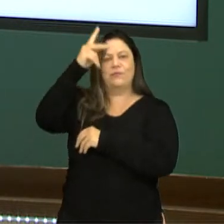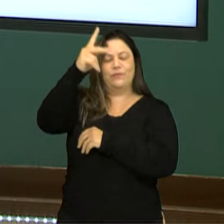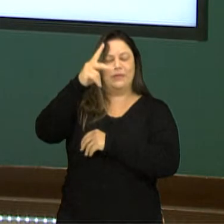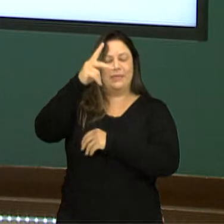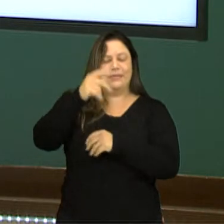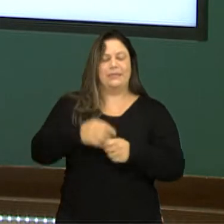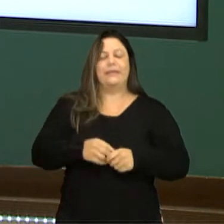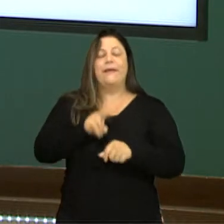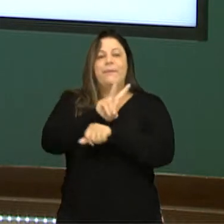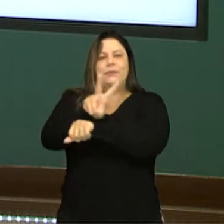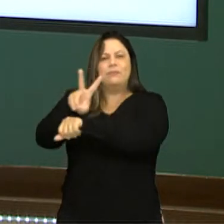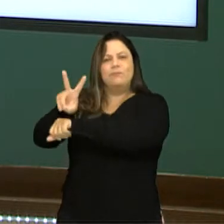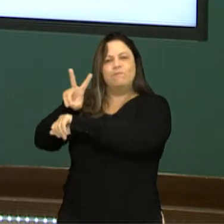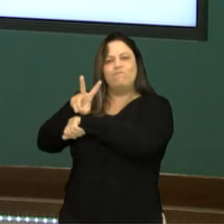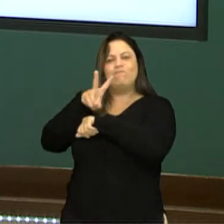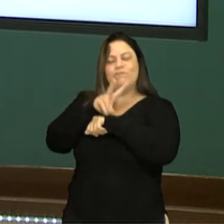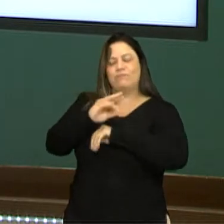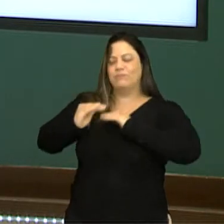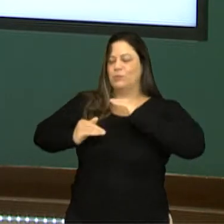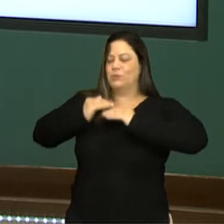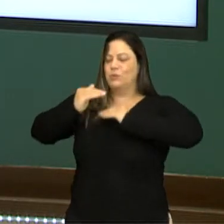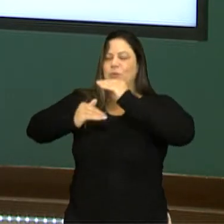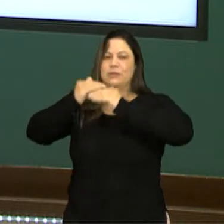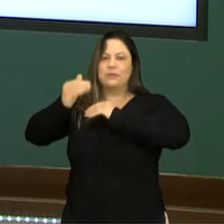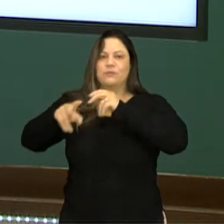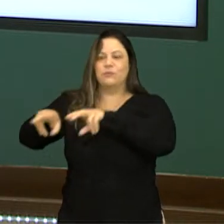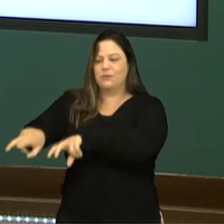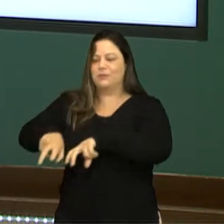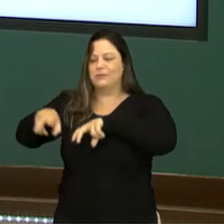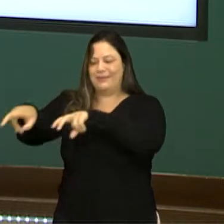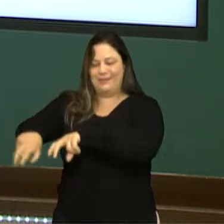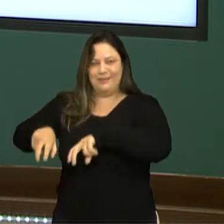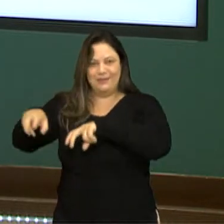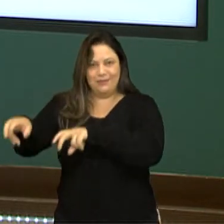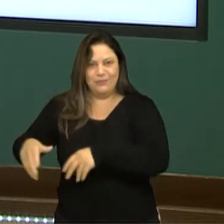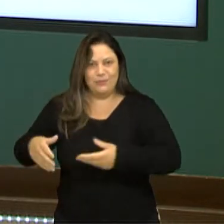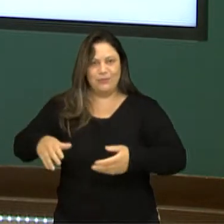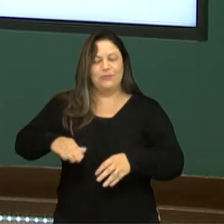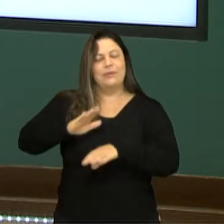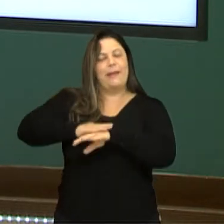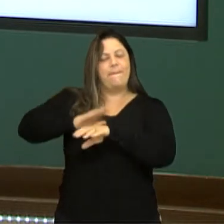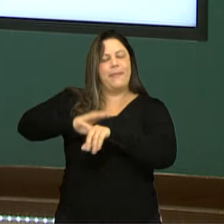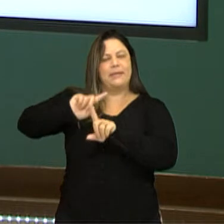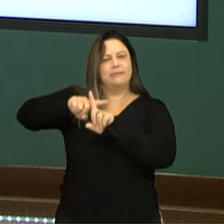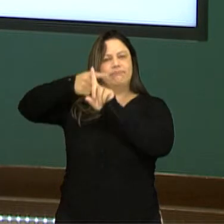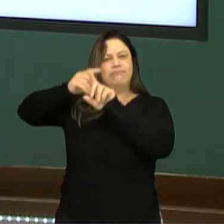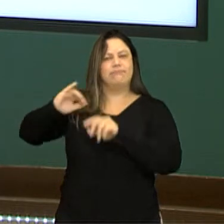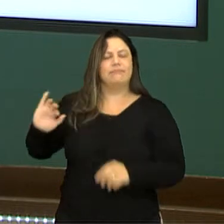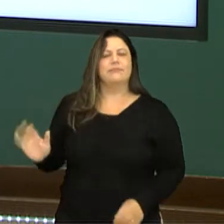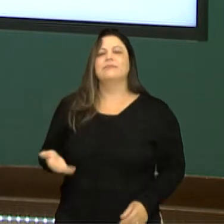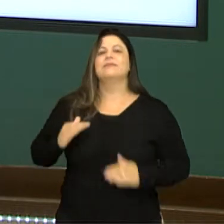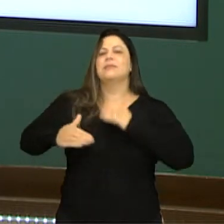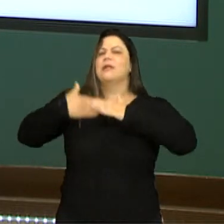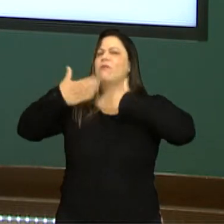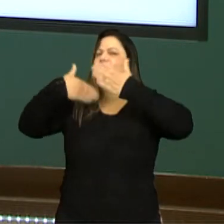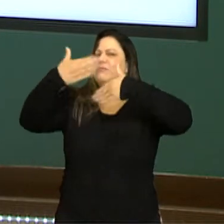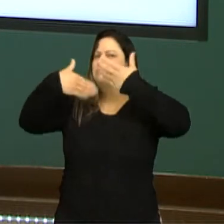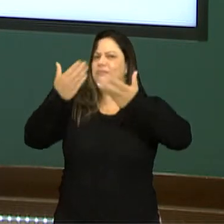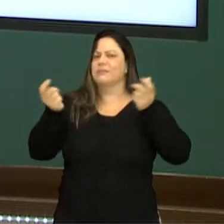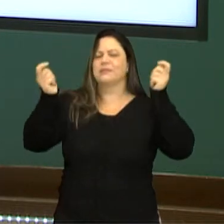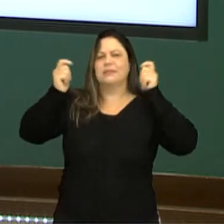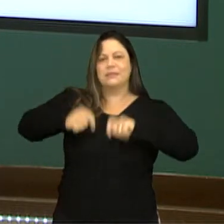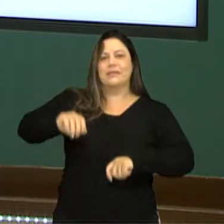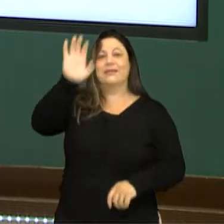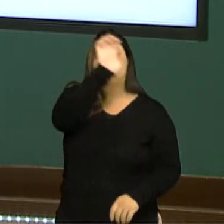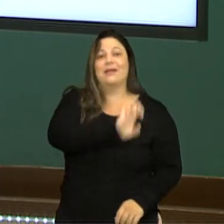né? Para o cultivo, para o desenvolvimento da agricultura. Mais avançada, inclusive, que era a técnica aplicada na